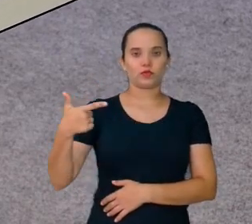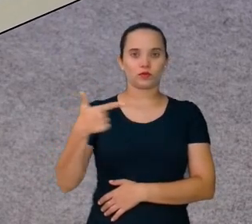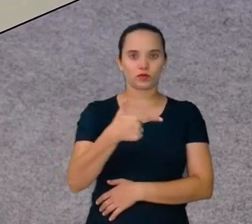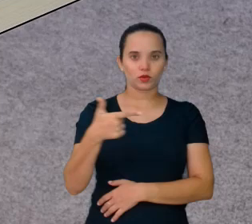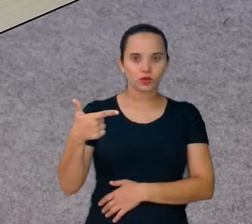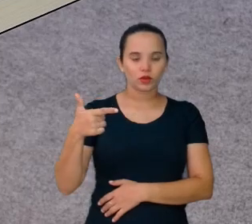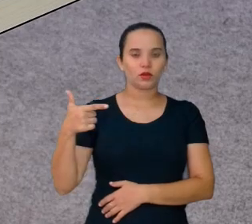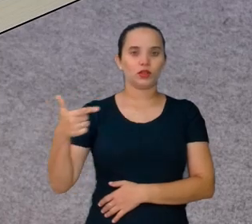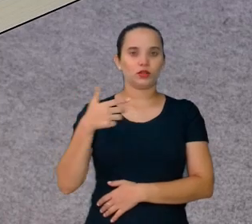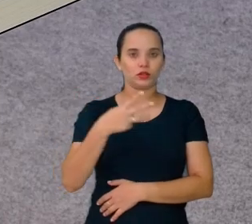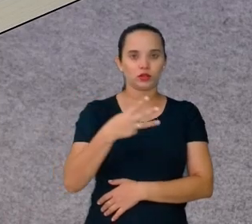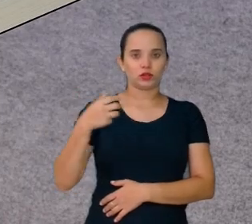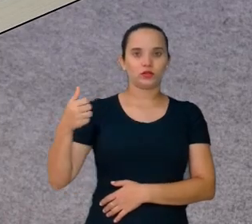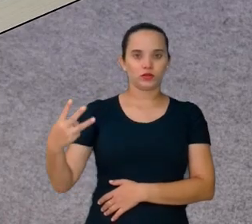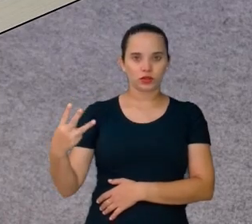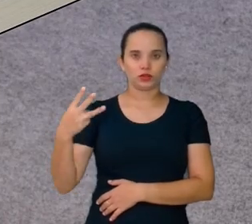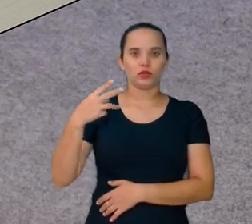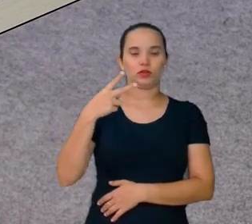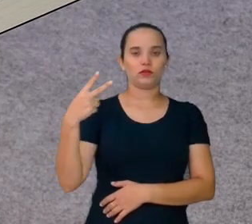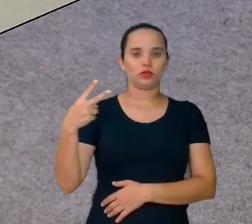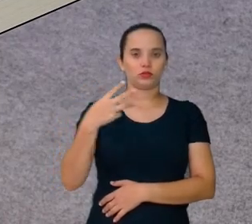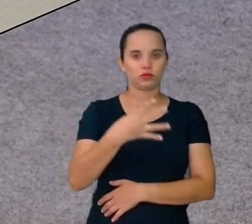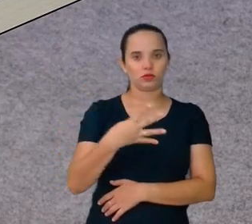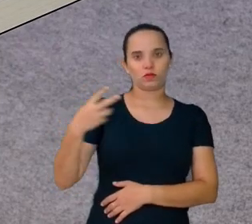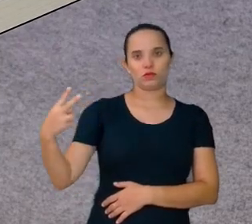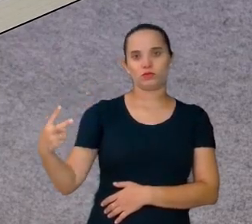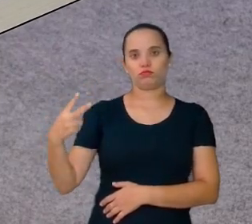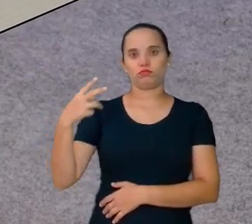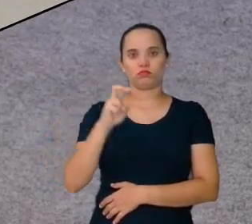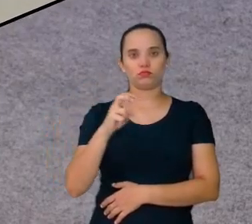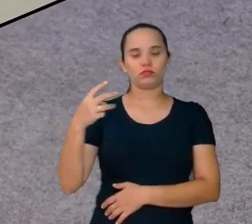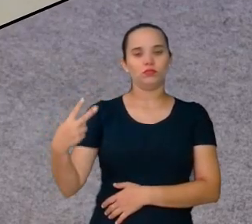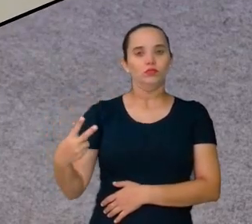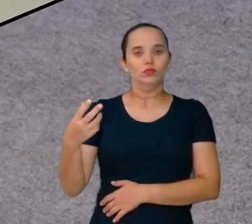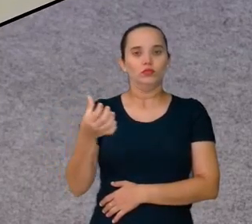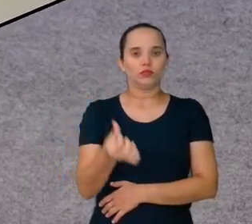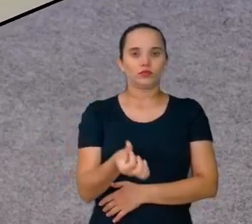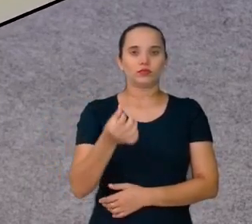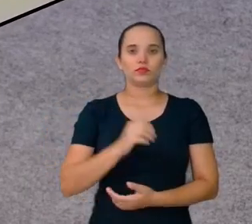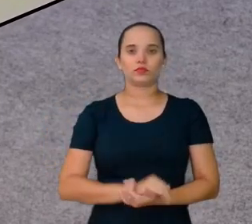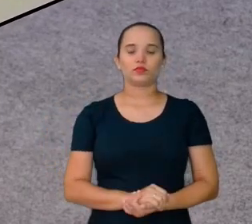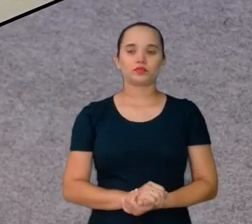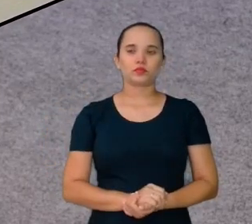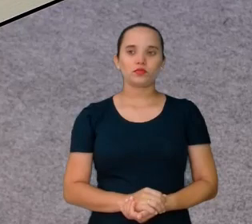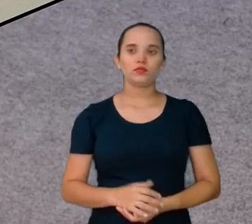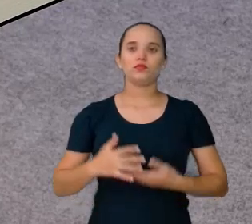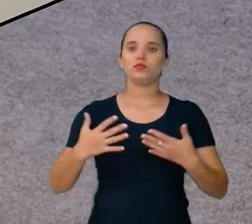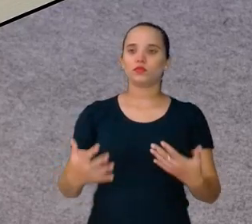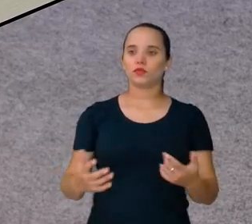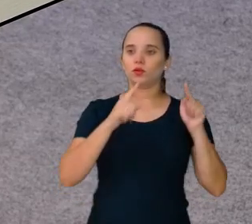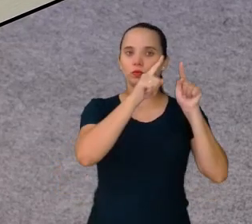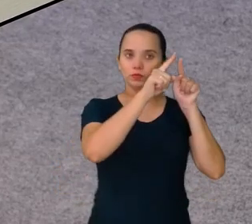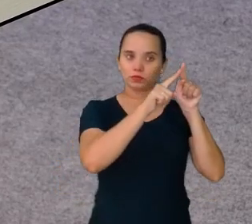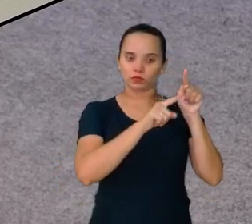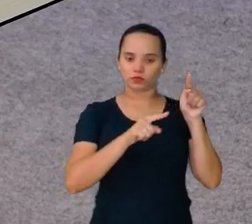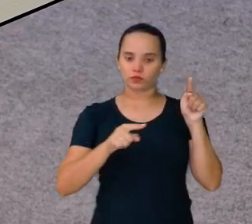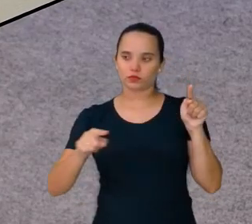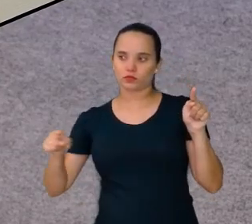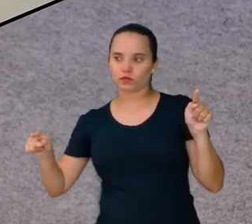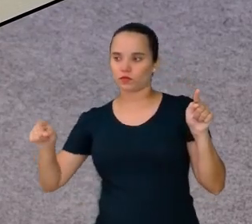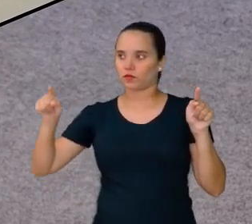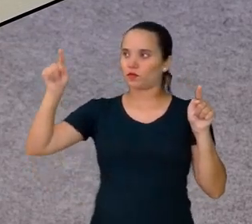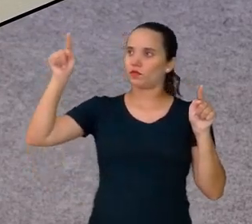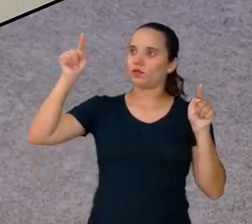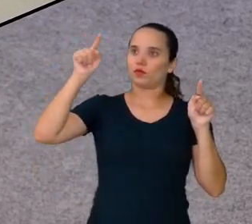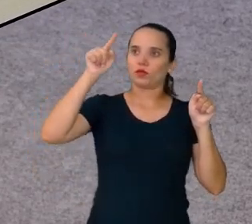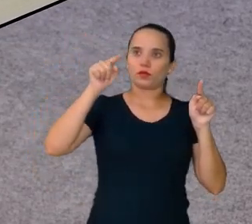22, 23, 24, 25, 26. Então, o contorno dessa figura, se